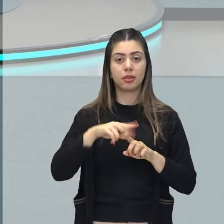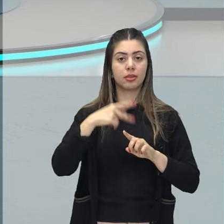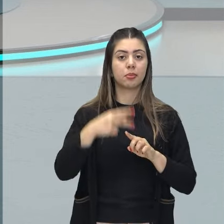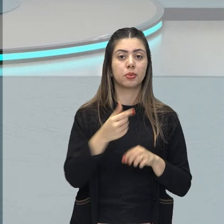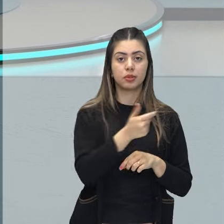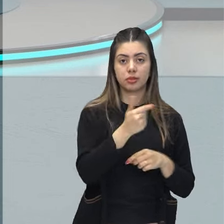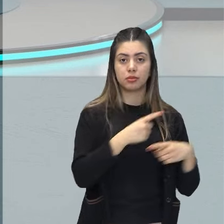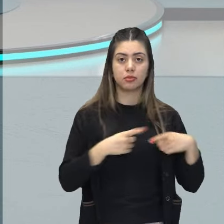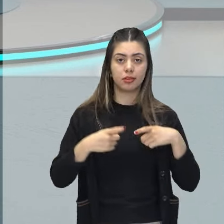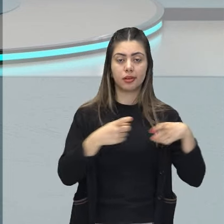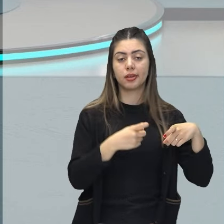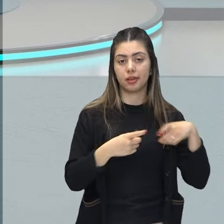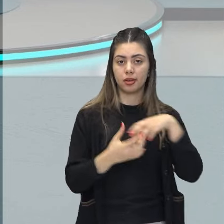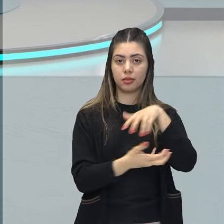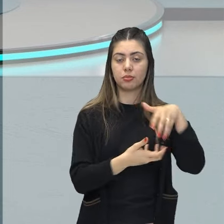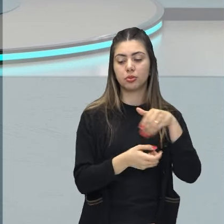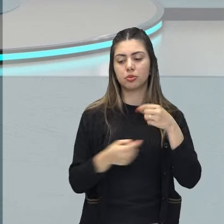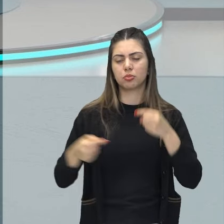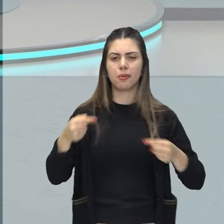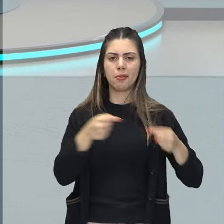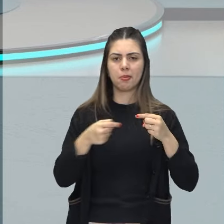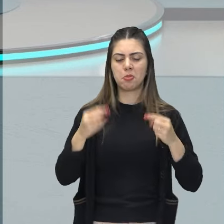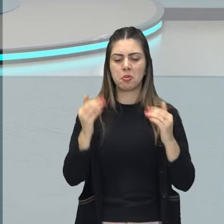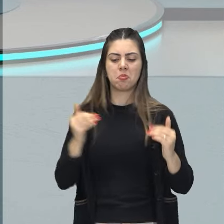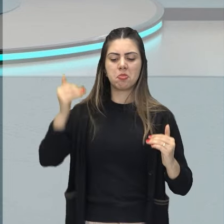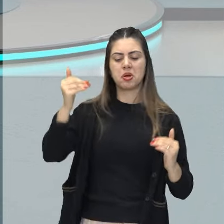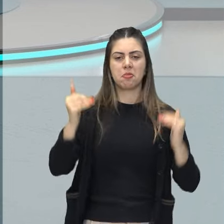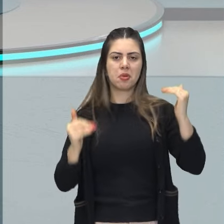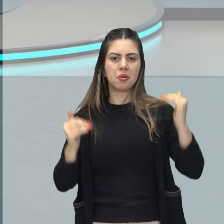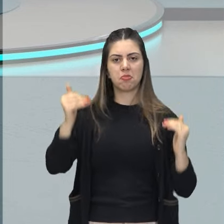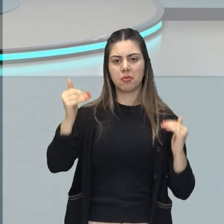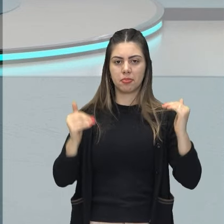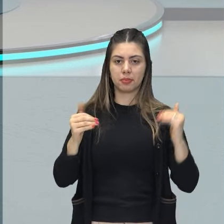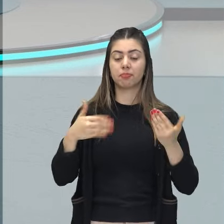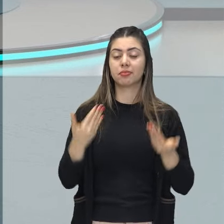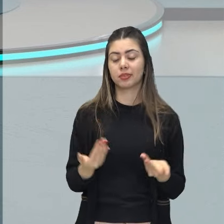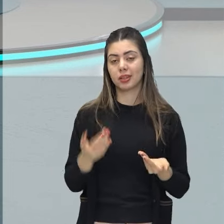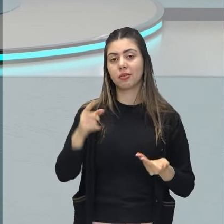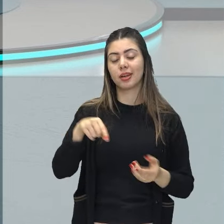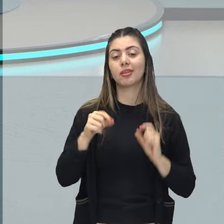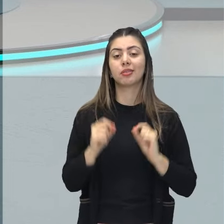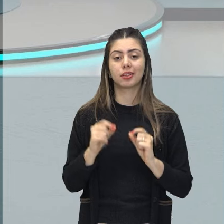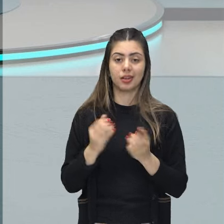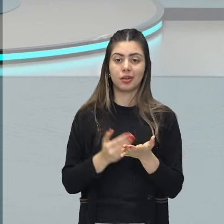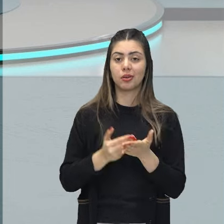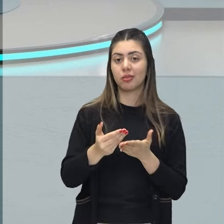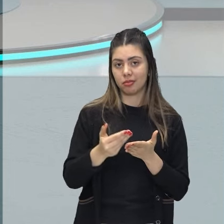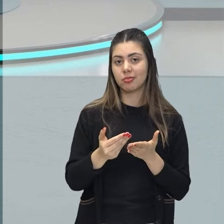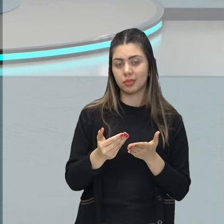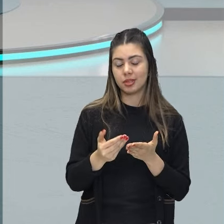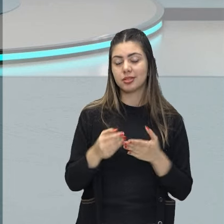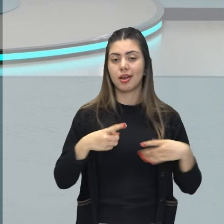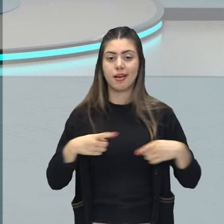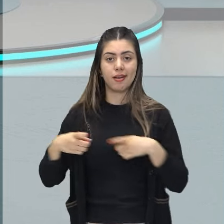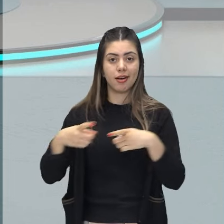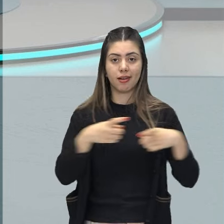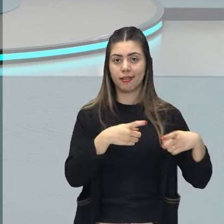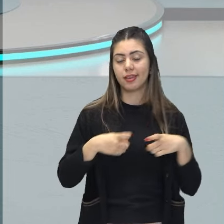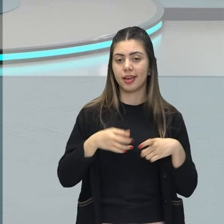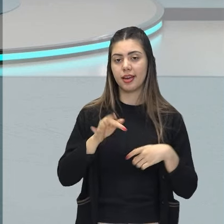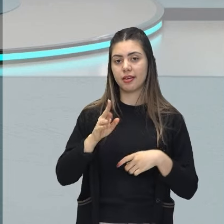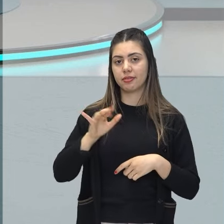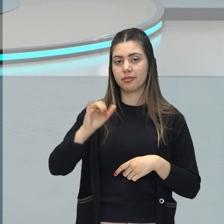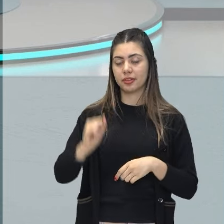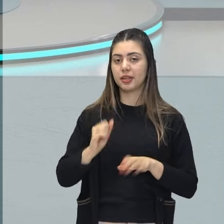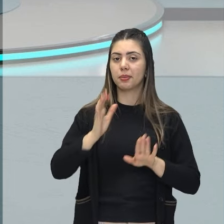Segunda Guerra, o poder. E aí nós temos exatamente a Guerra Fria, certo? Uma guerra